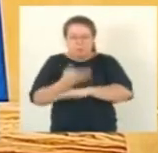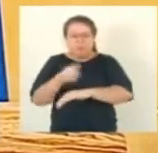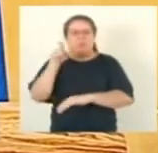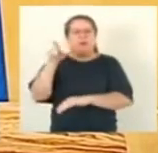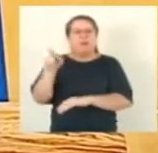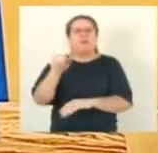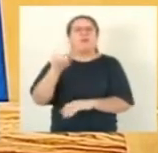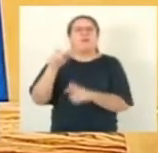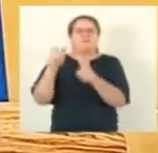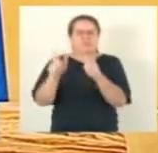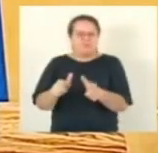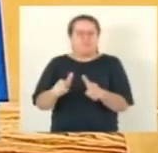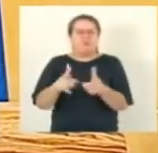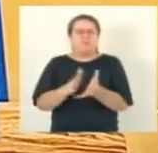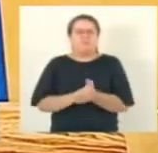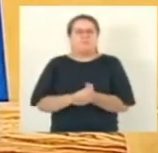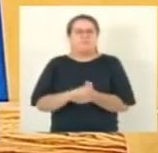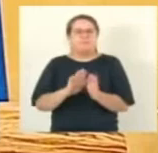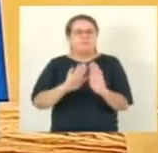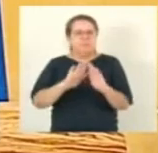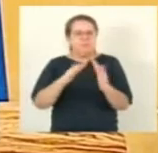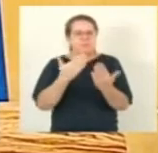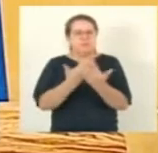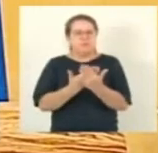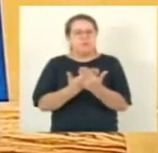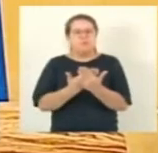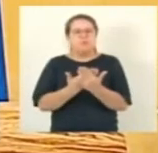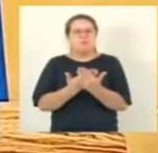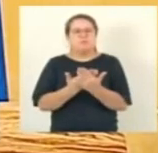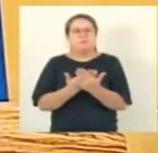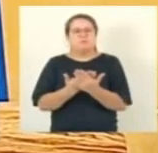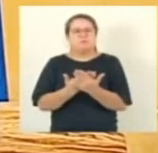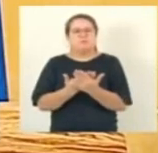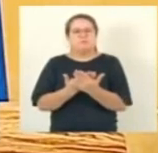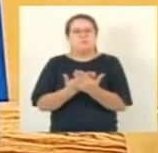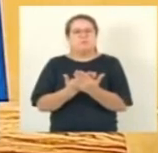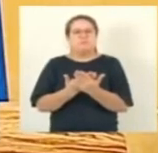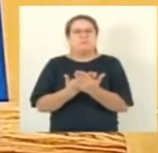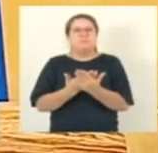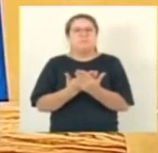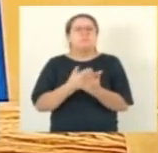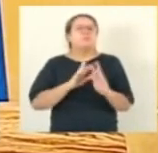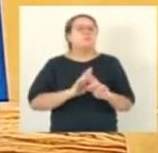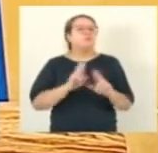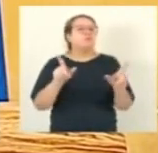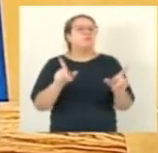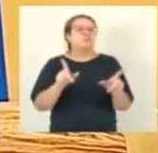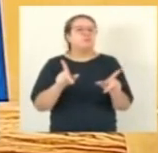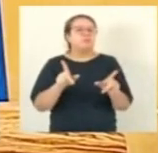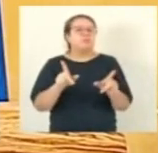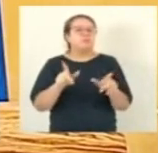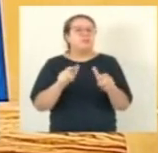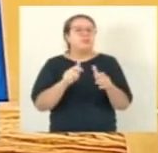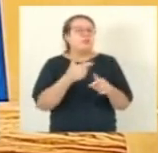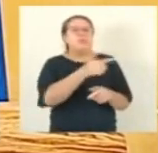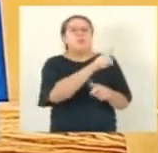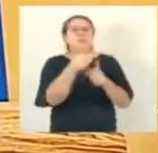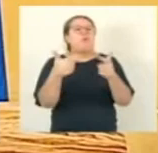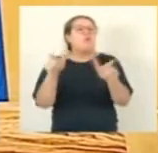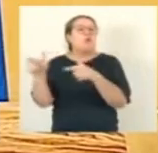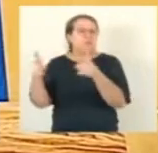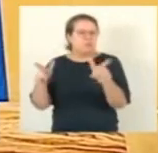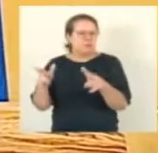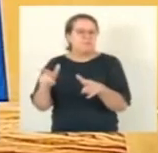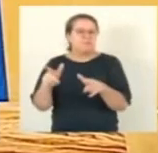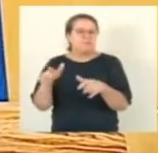Anchieta. É uma escola bastante diferente da maior parte das escolas